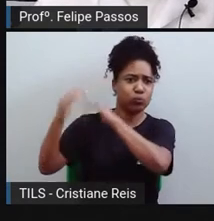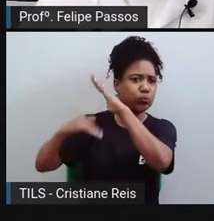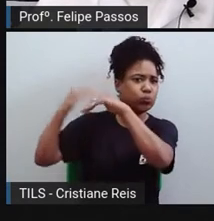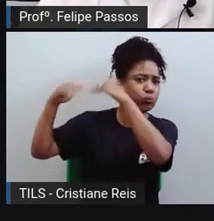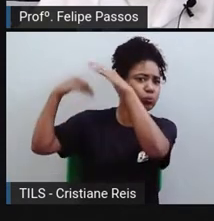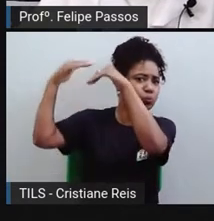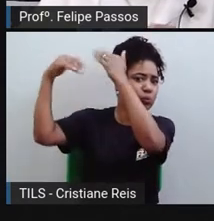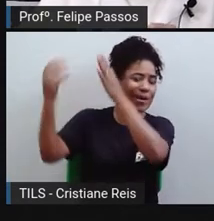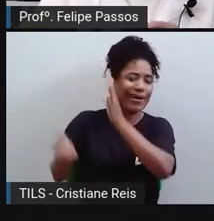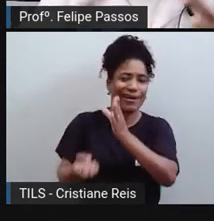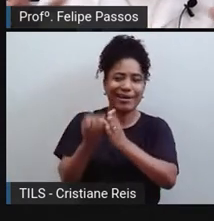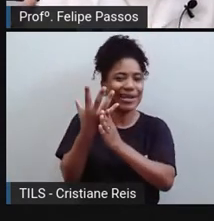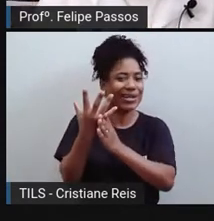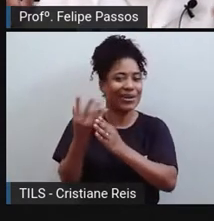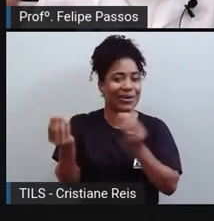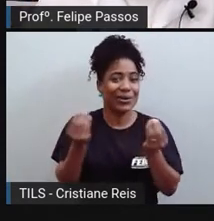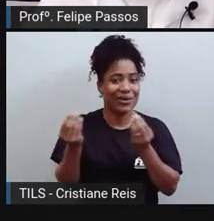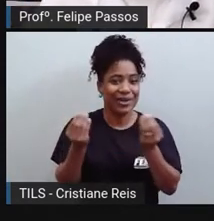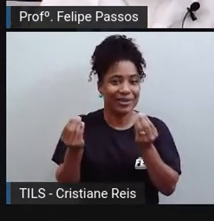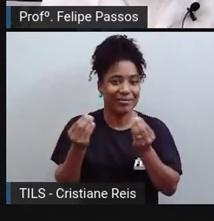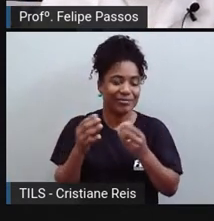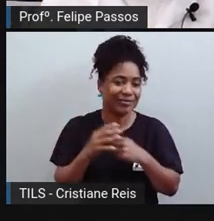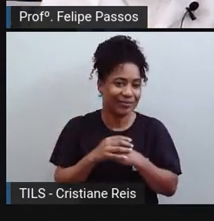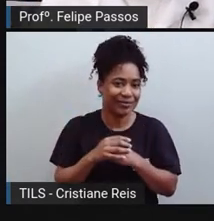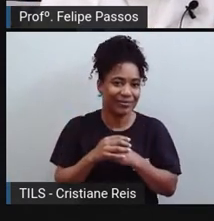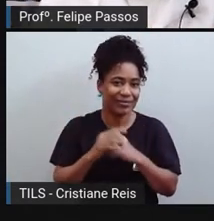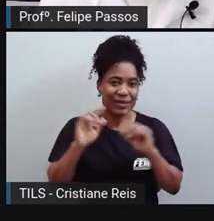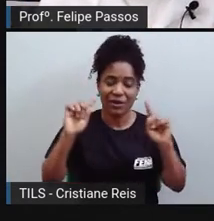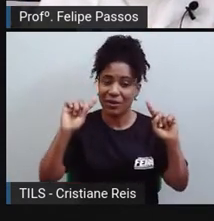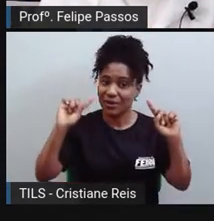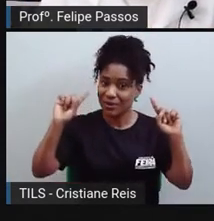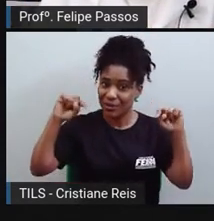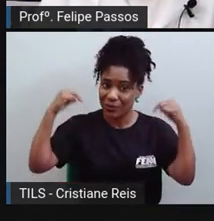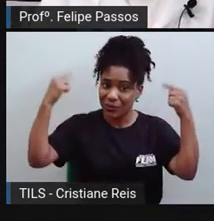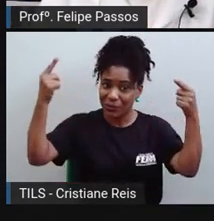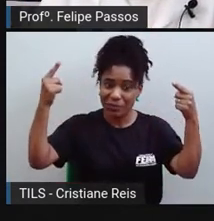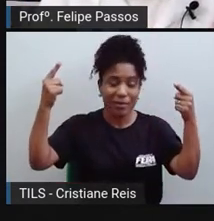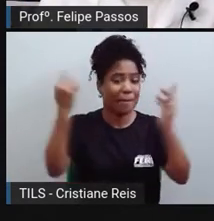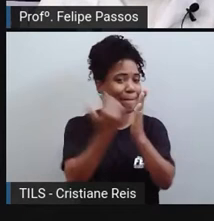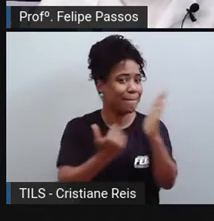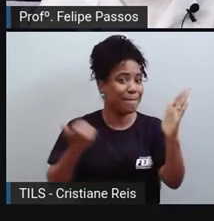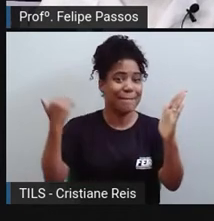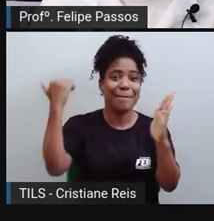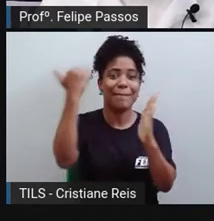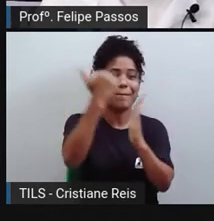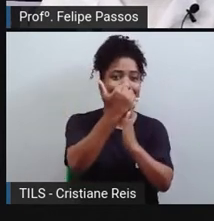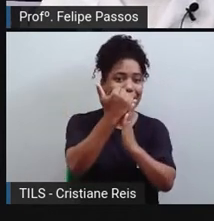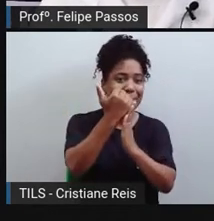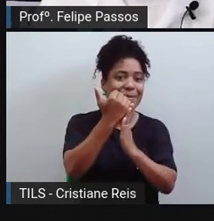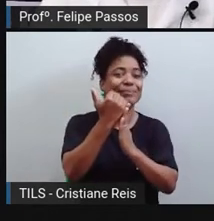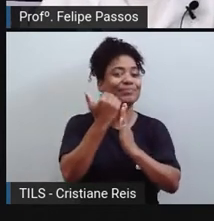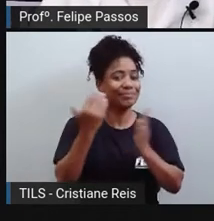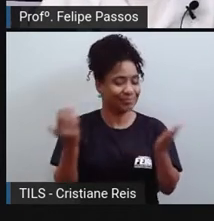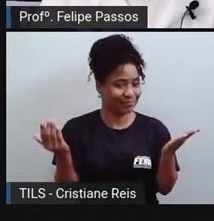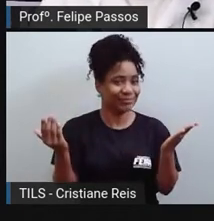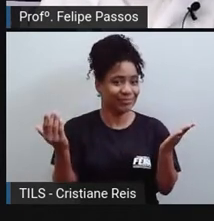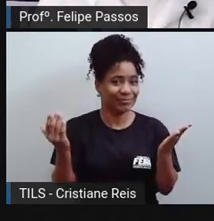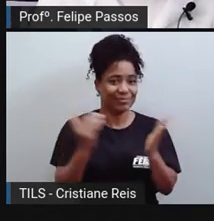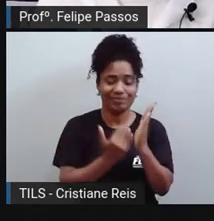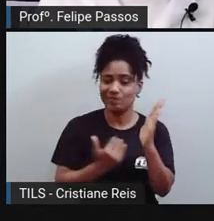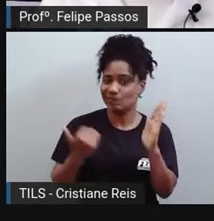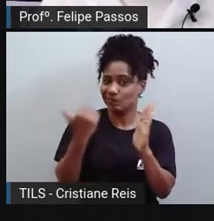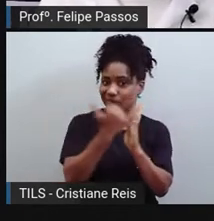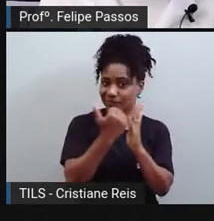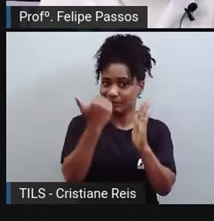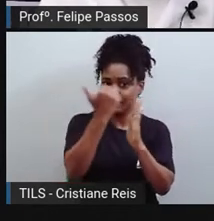moinho, entre aspas, gigante, com produção em escala industrial, você pode moer 100